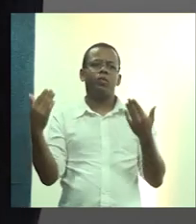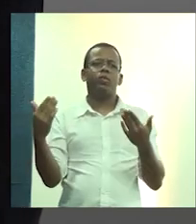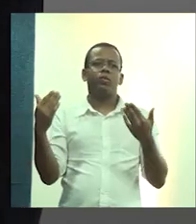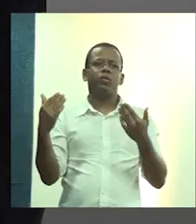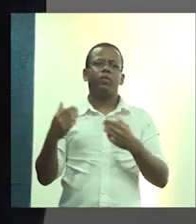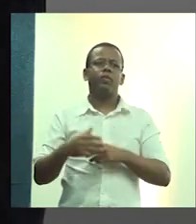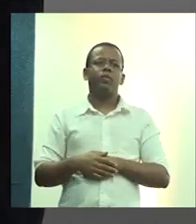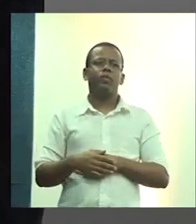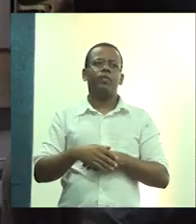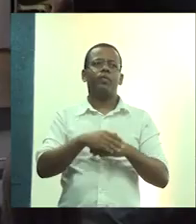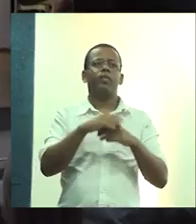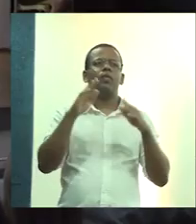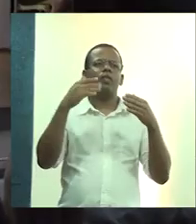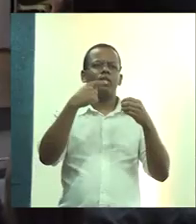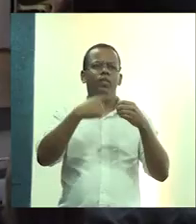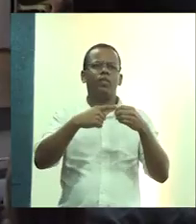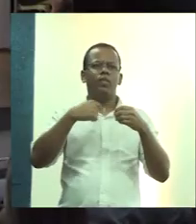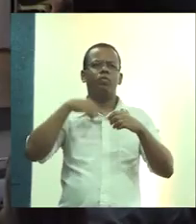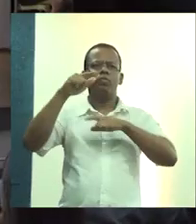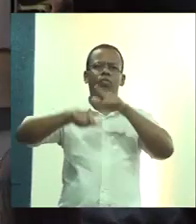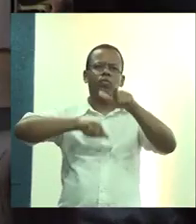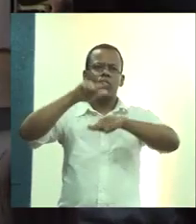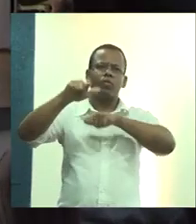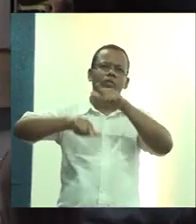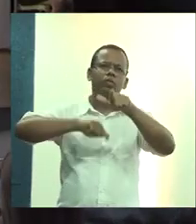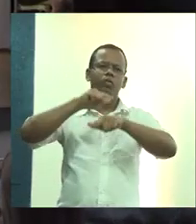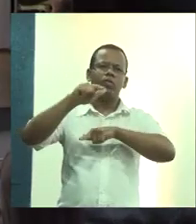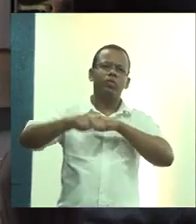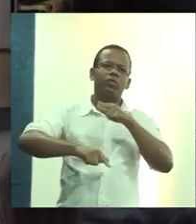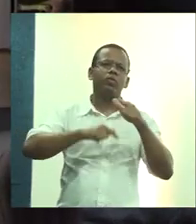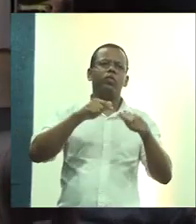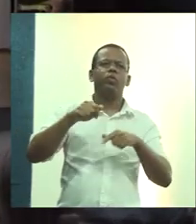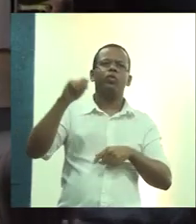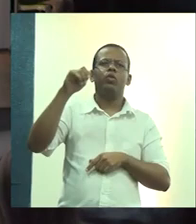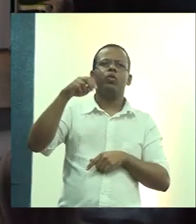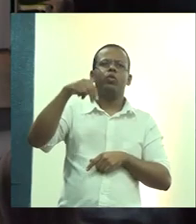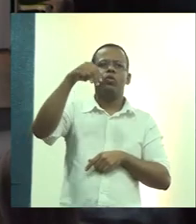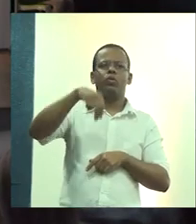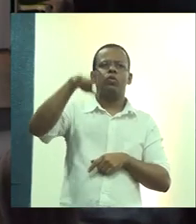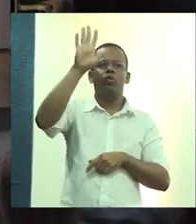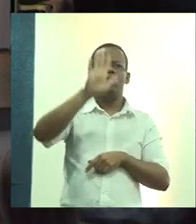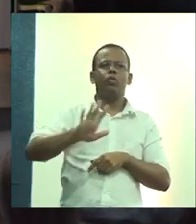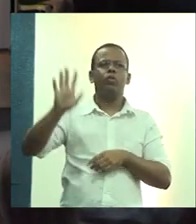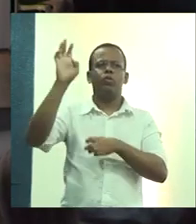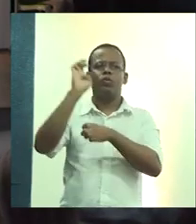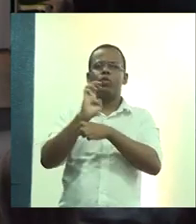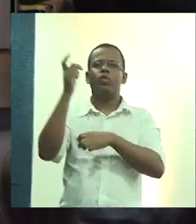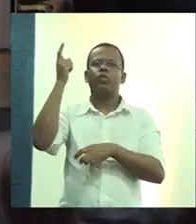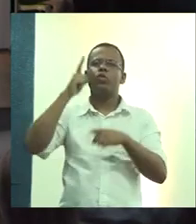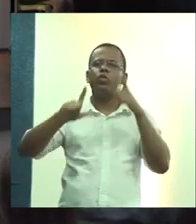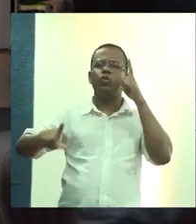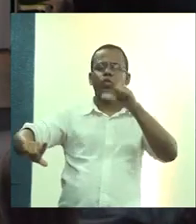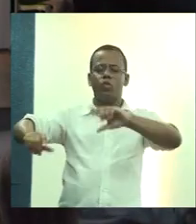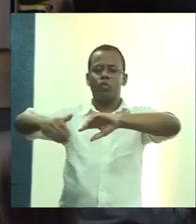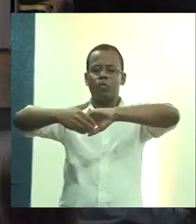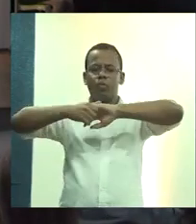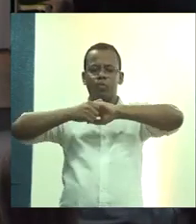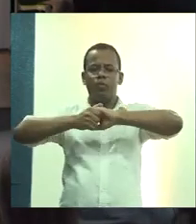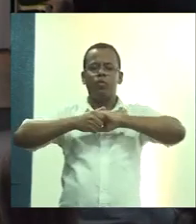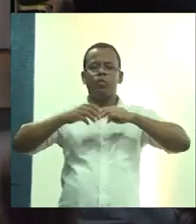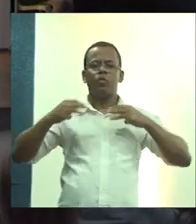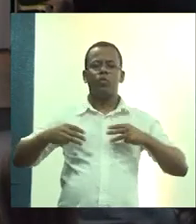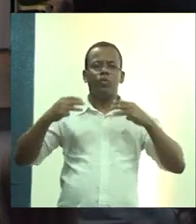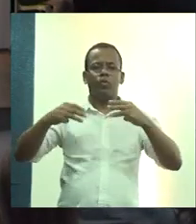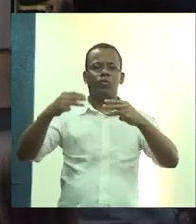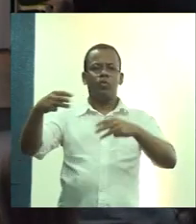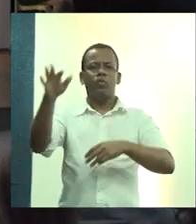cidade que eu trabalho, enfim, na parte norte do Estado, nós conseguimos uma parceria com o Ministério Público